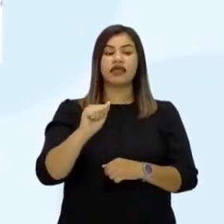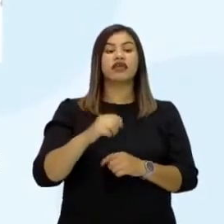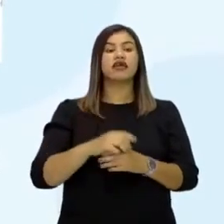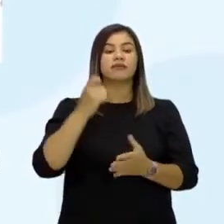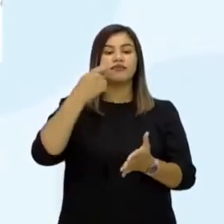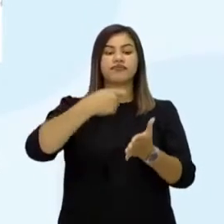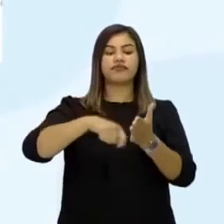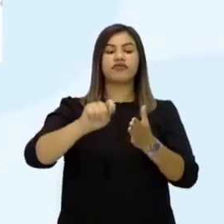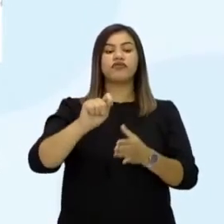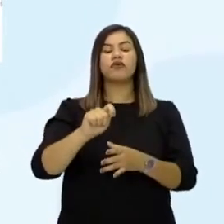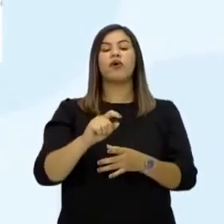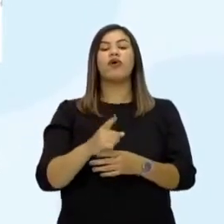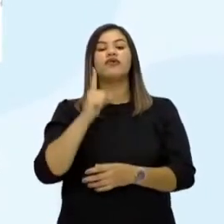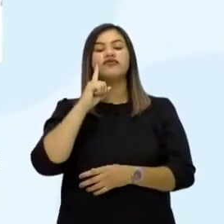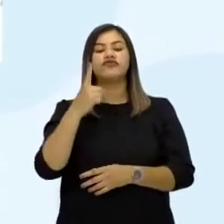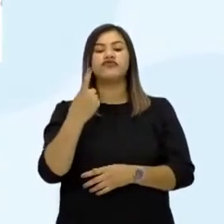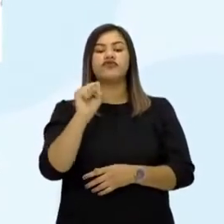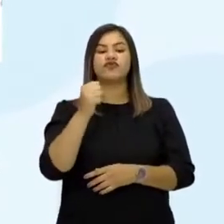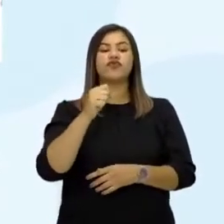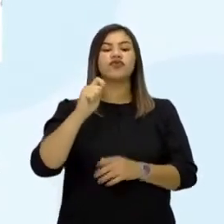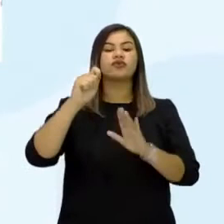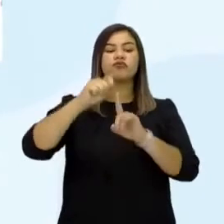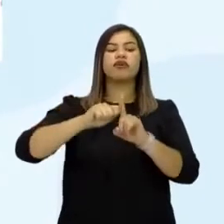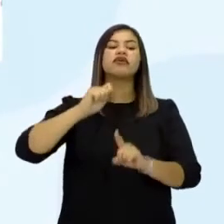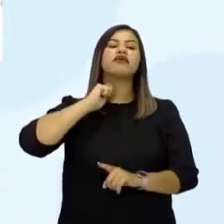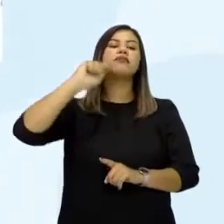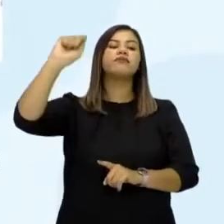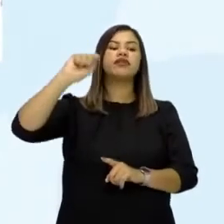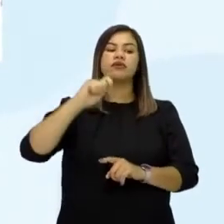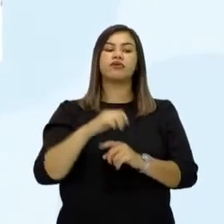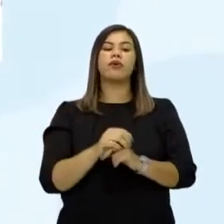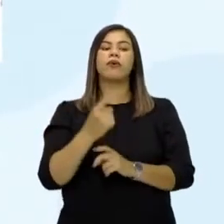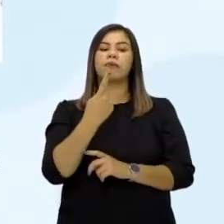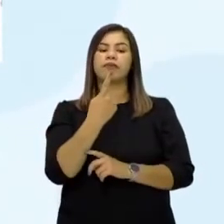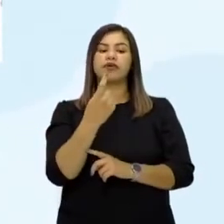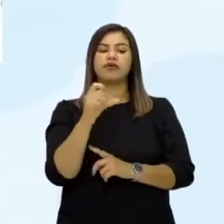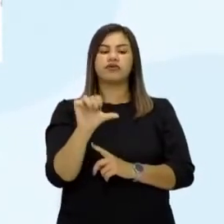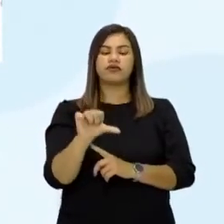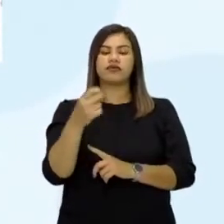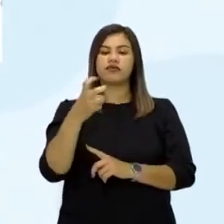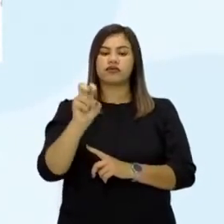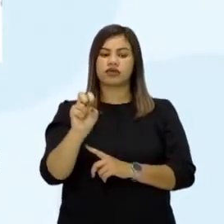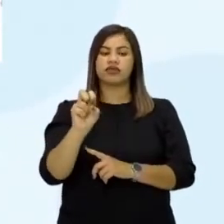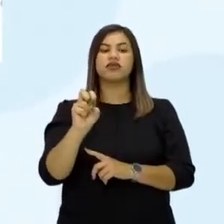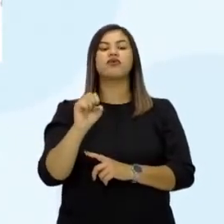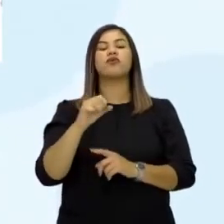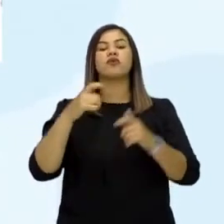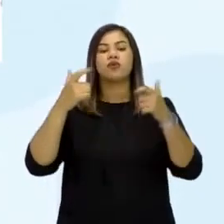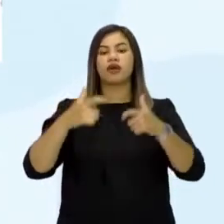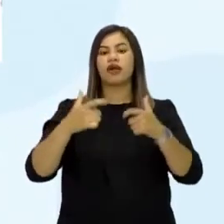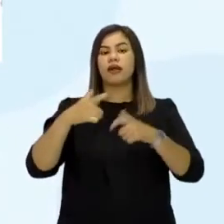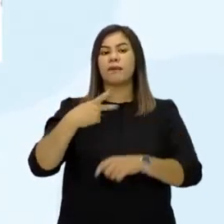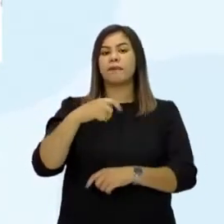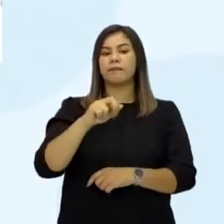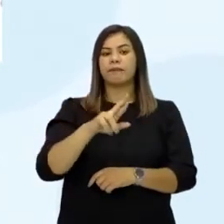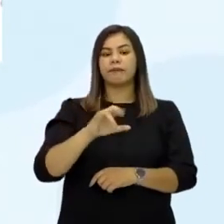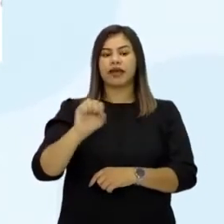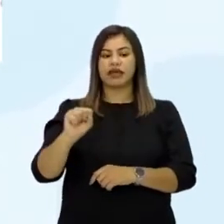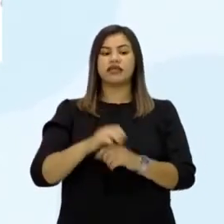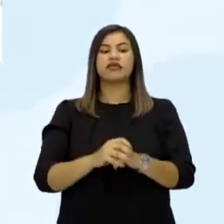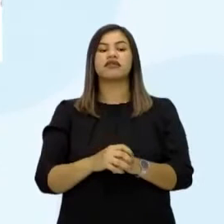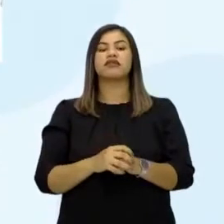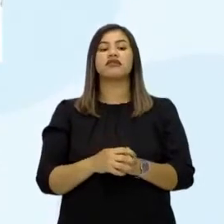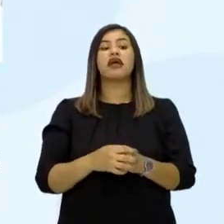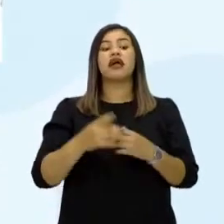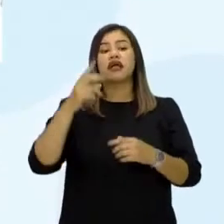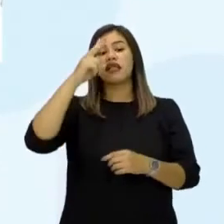Paris, tendo aí Bélgica, República Federal da Alemanha, Alemanha Ocidental. Tem que lembrar que nessa época a Alemanha foi